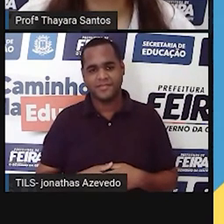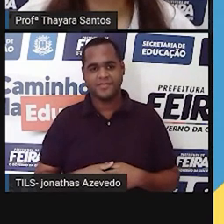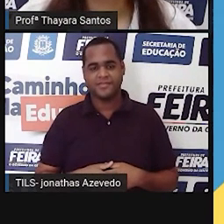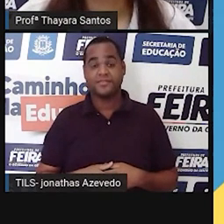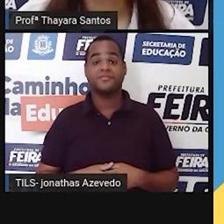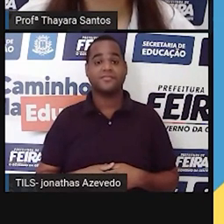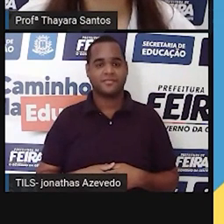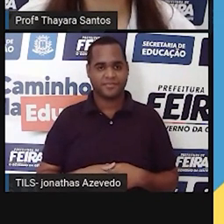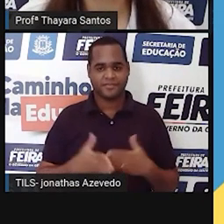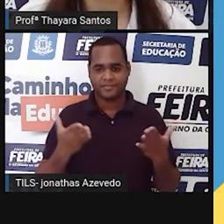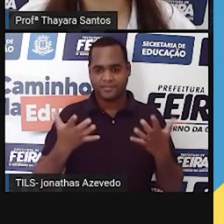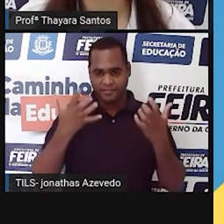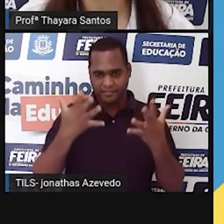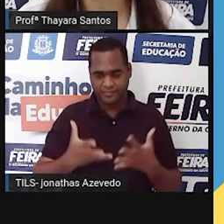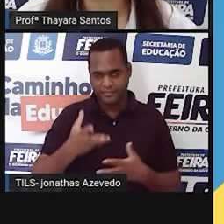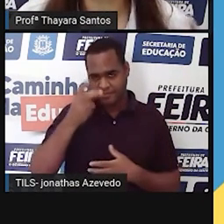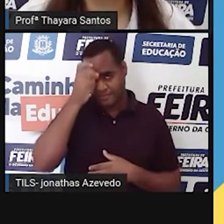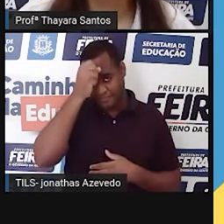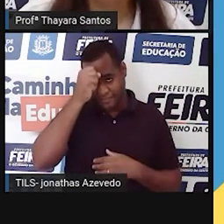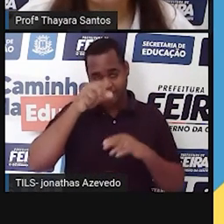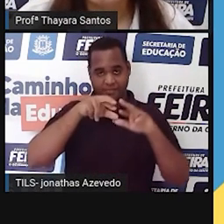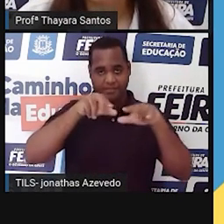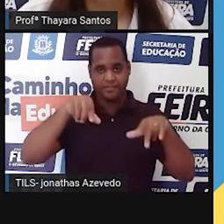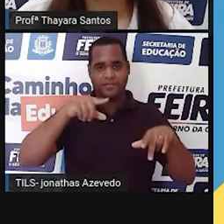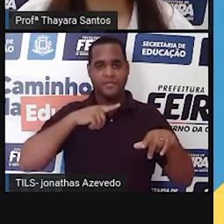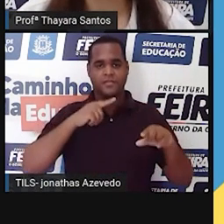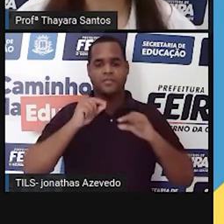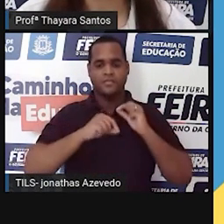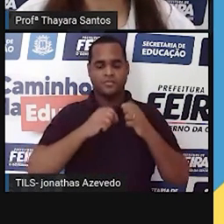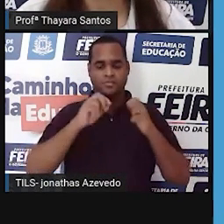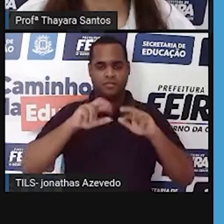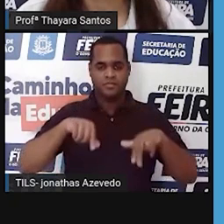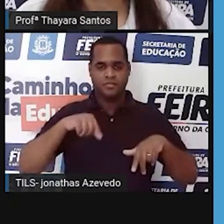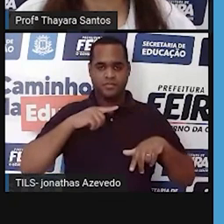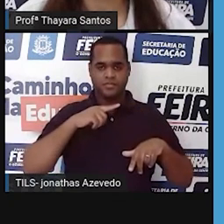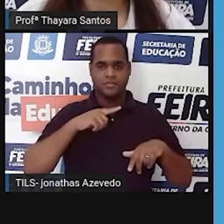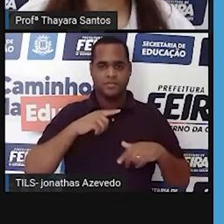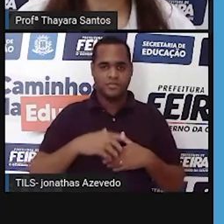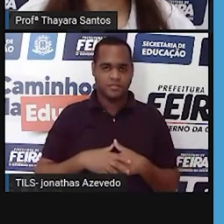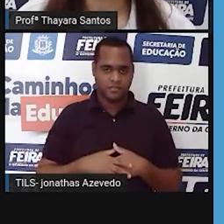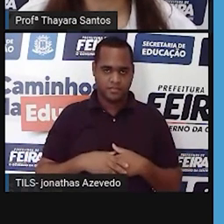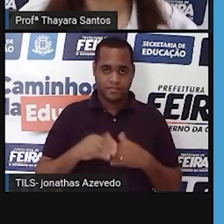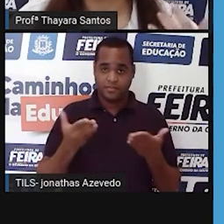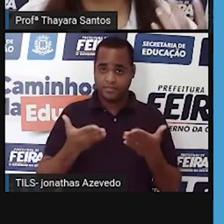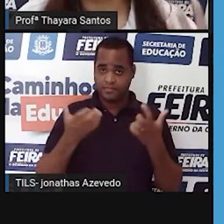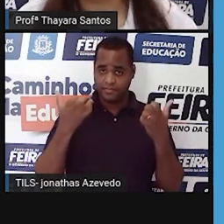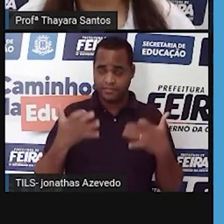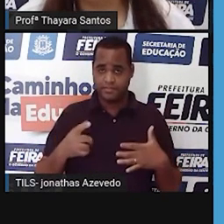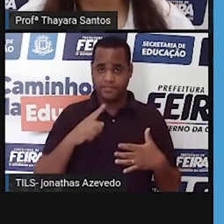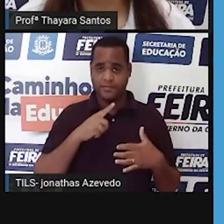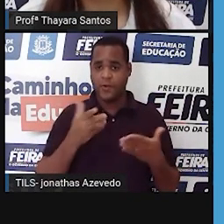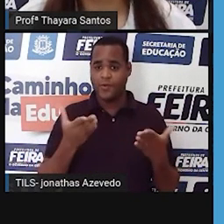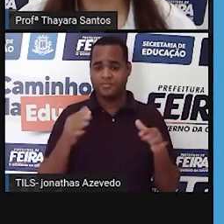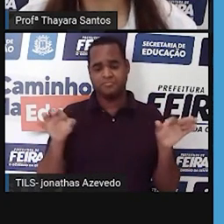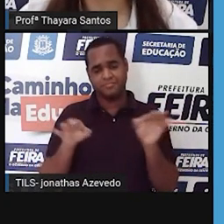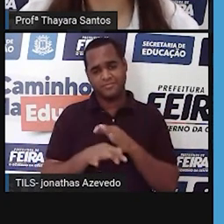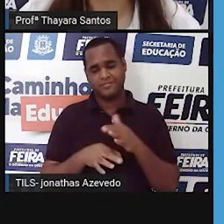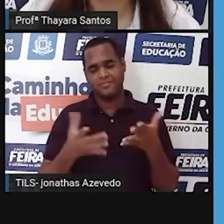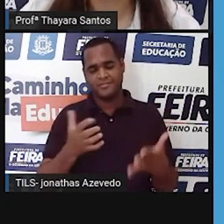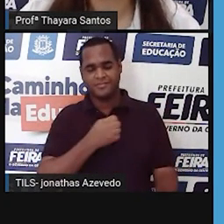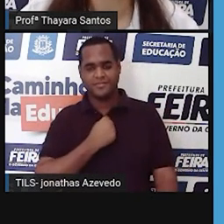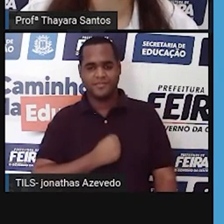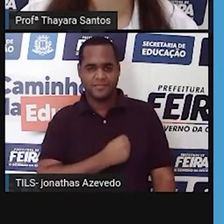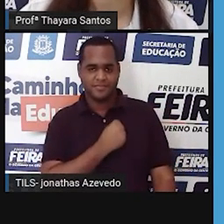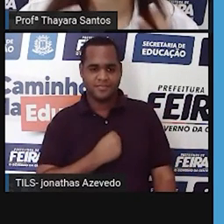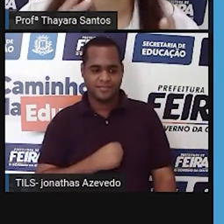então a aula de hoje a gente aprendeu muita coisa e por hoje nós vamos ficar por aqui eu vou morrer